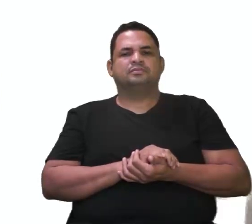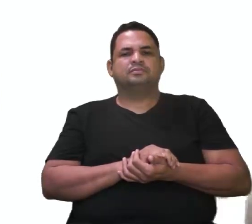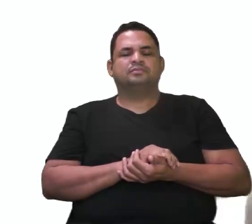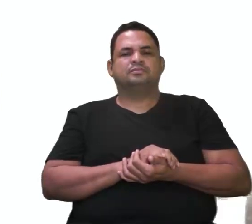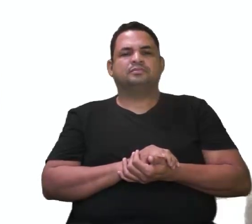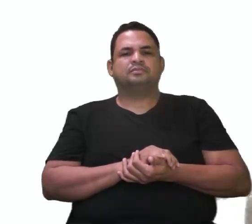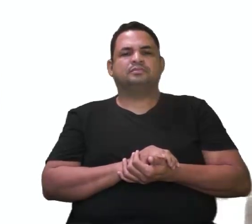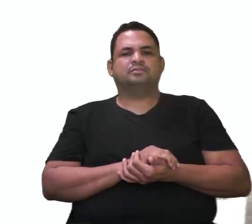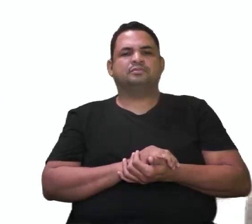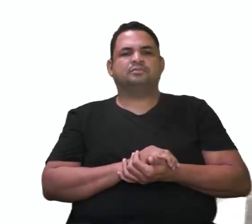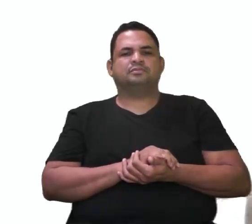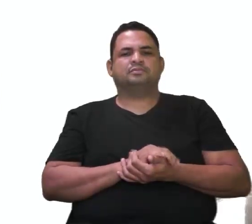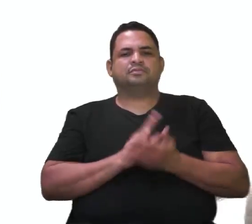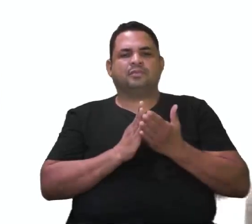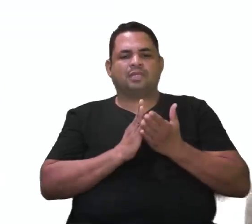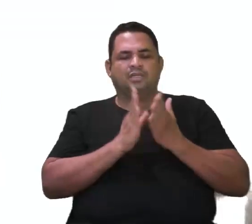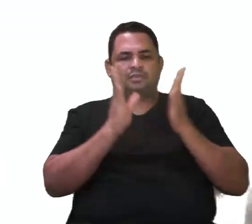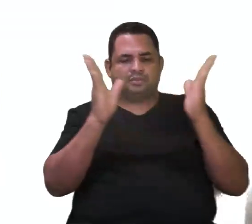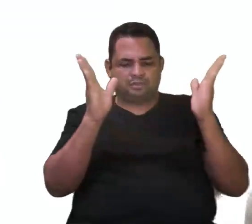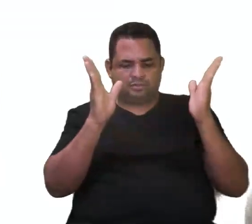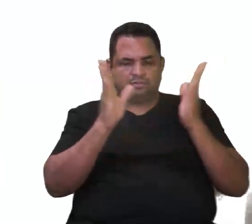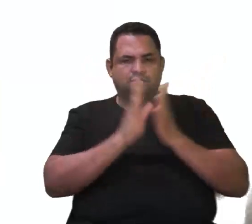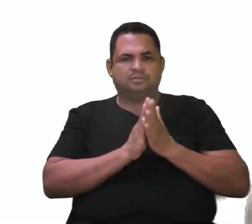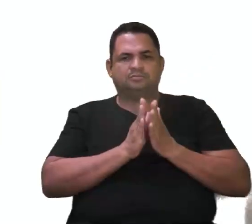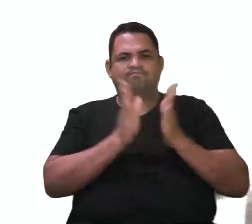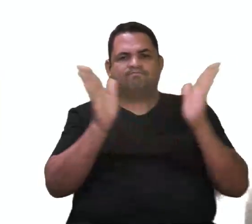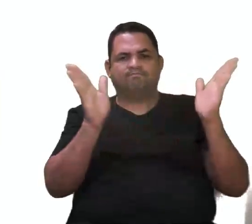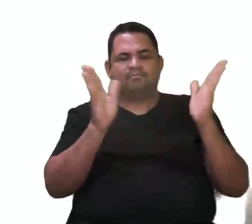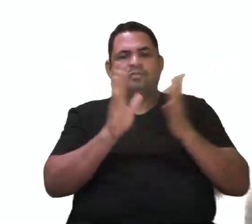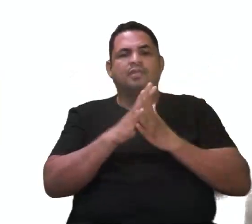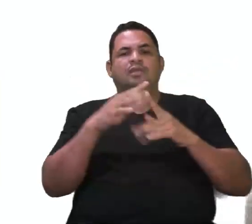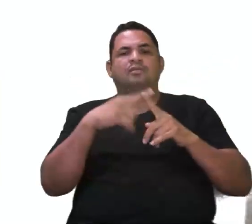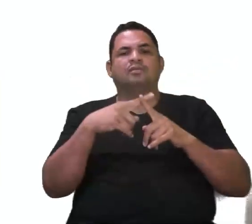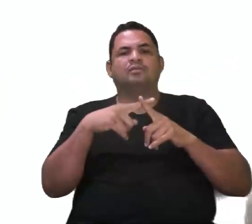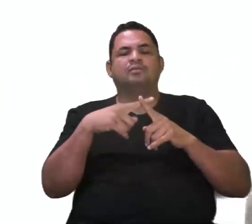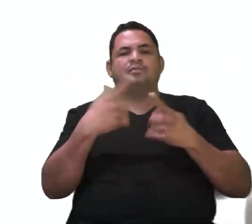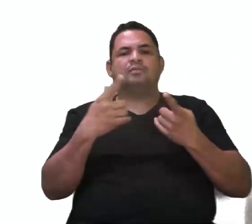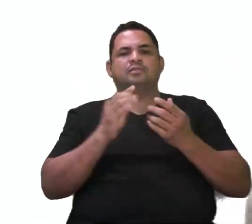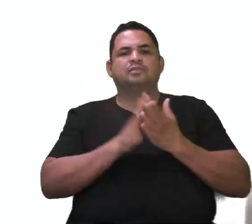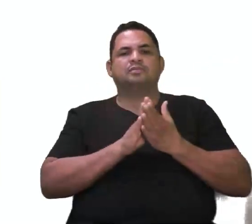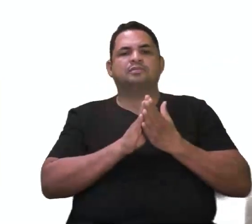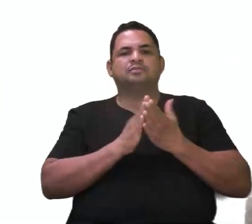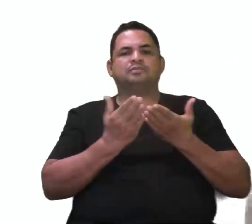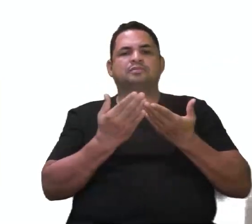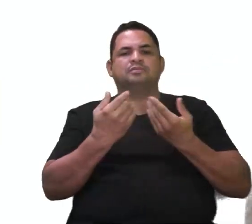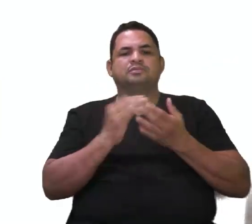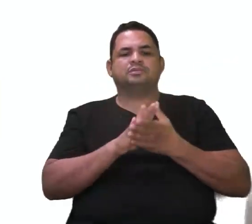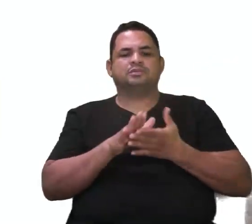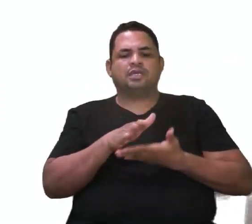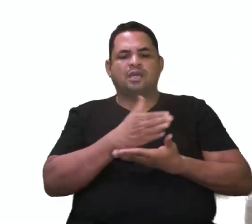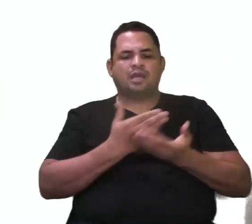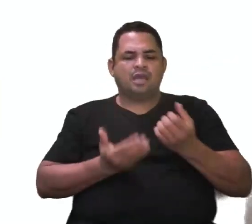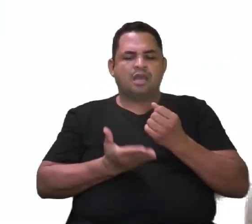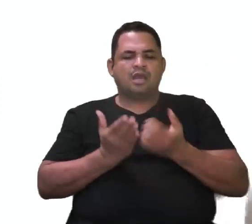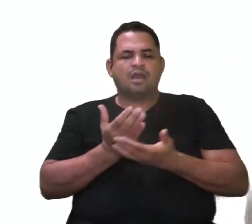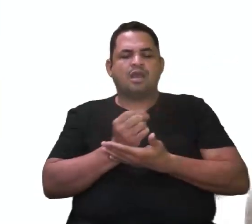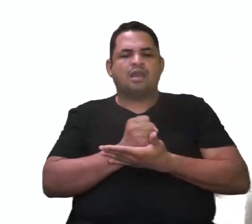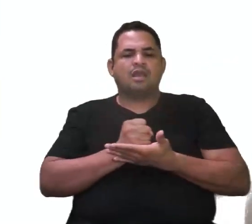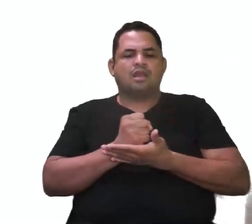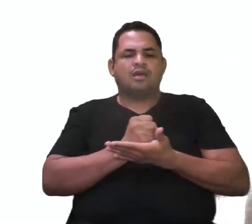Pronto. Irradiação. Por que que irradiou? Porque tinha aqui na base um ancestral